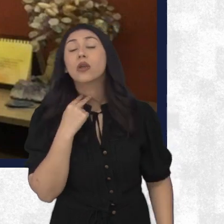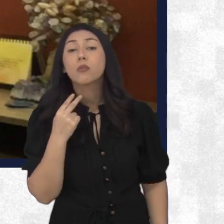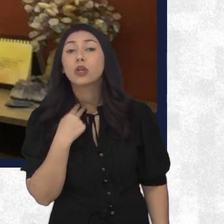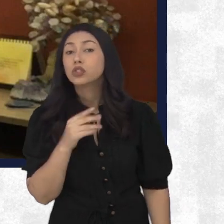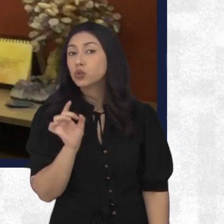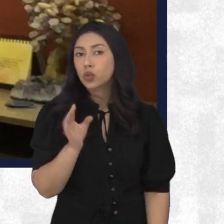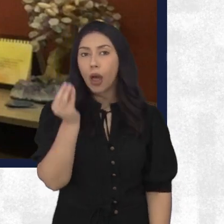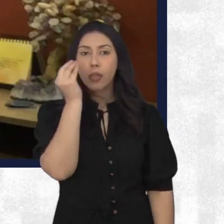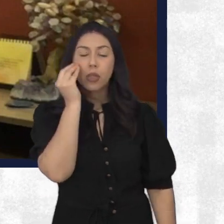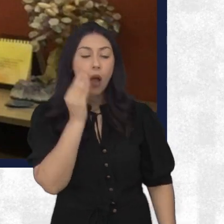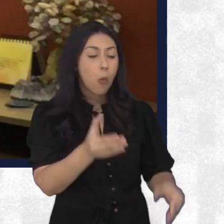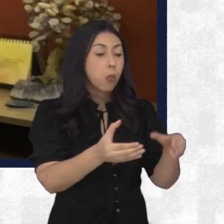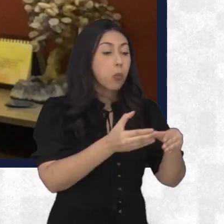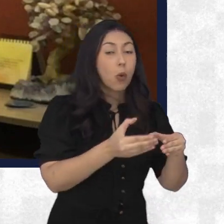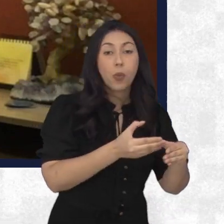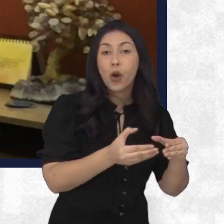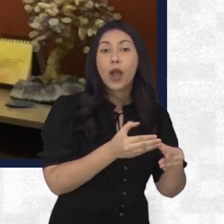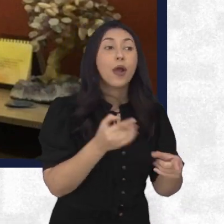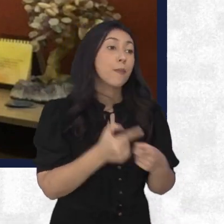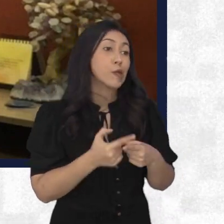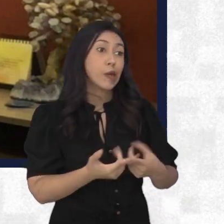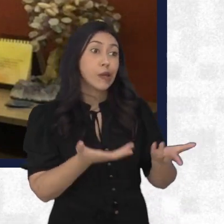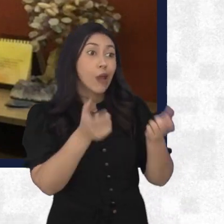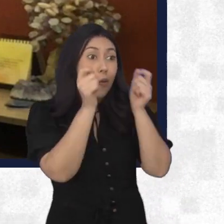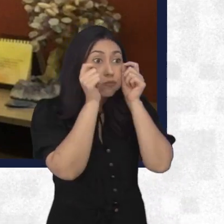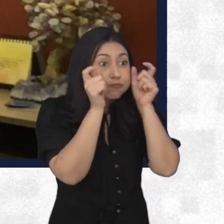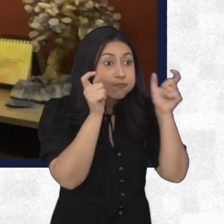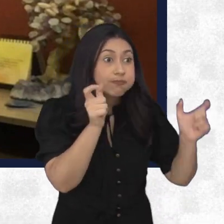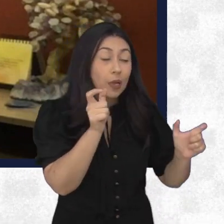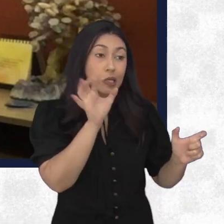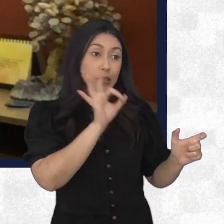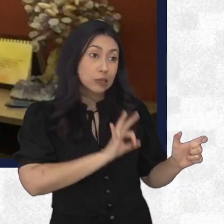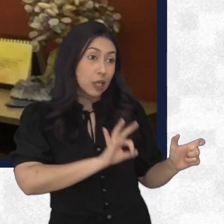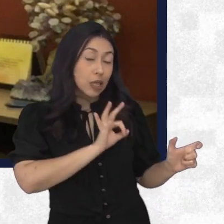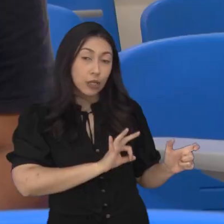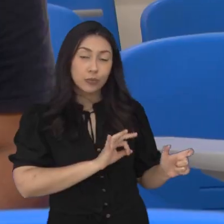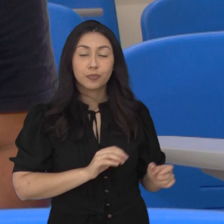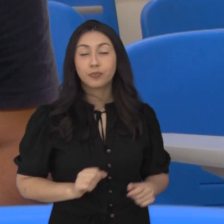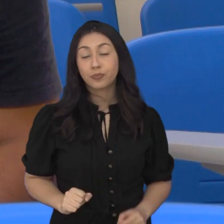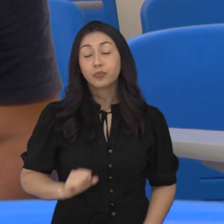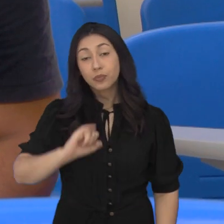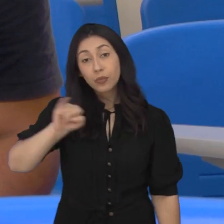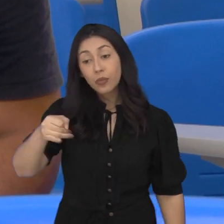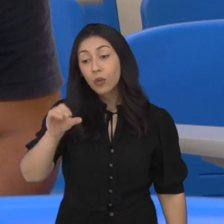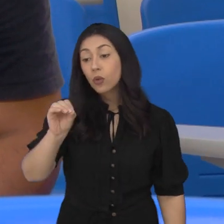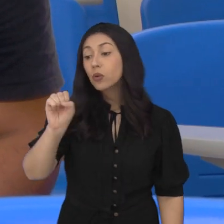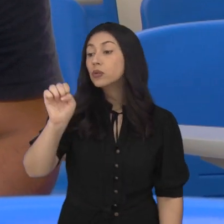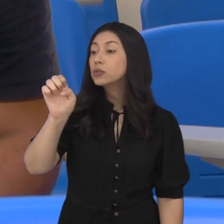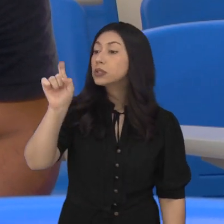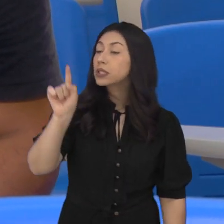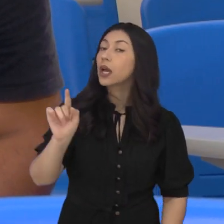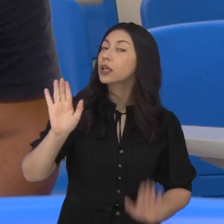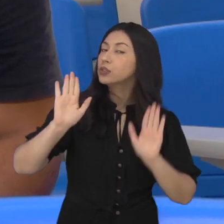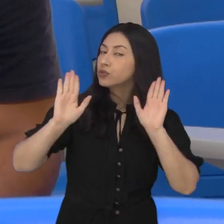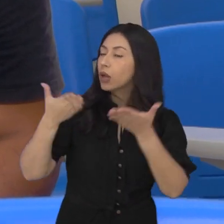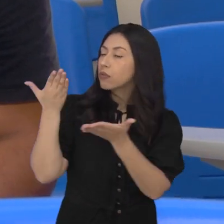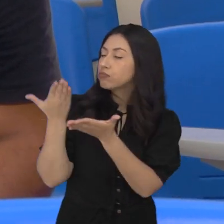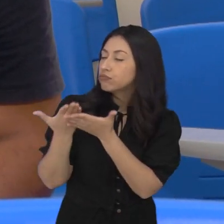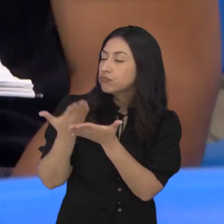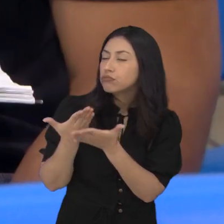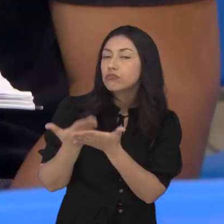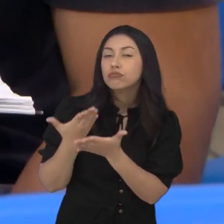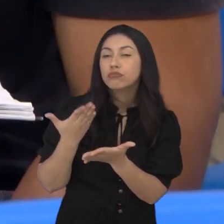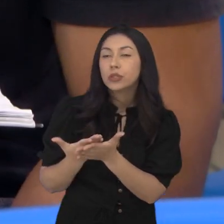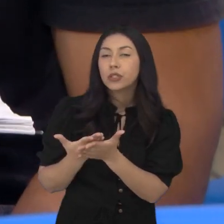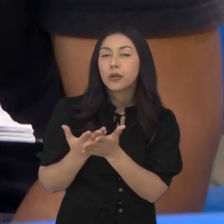pode prestar o concurso ou ocupar um cargo só pelo salário, só pelo Estado. José, que está estudando para concursos,